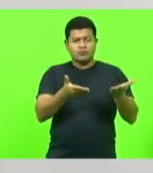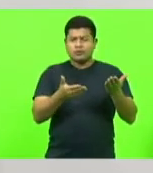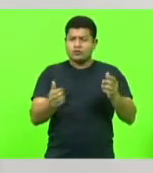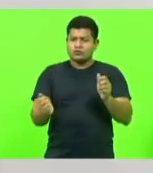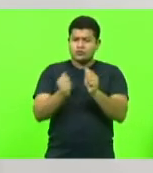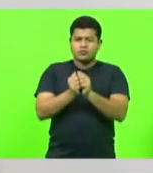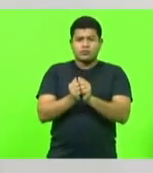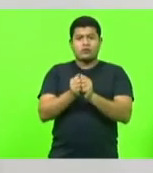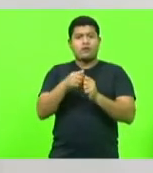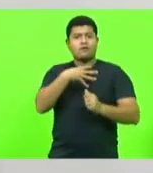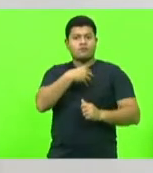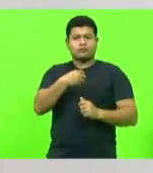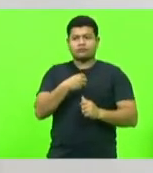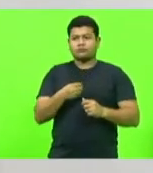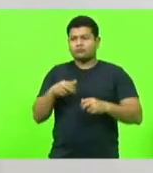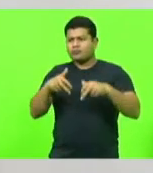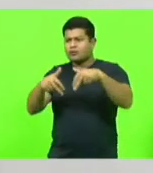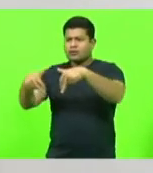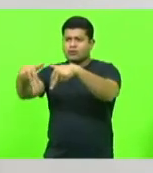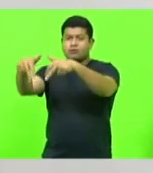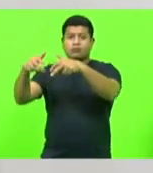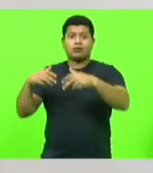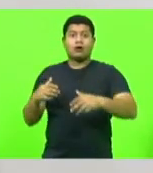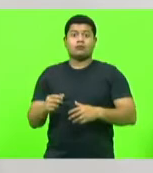e quem faz isso é as forças policiais,